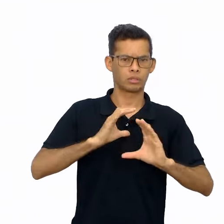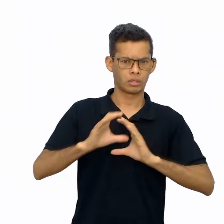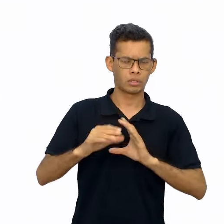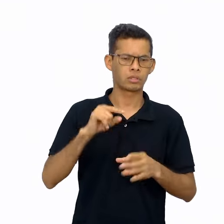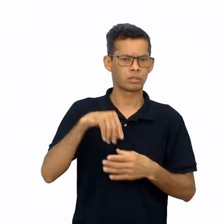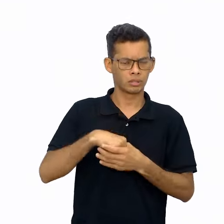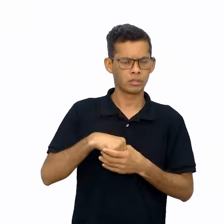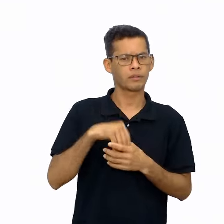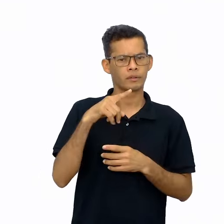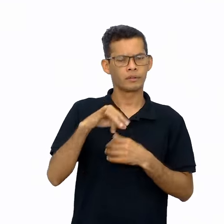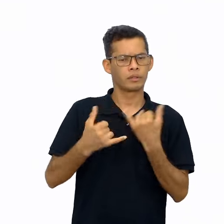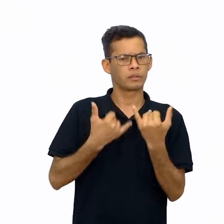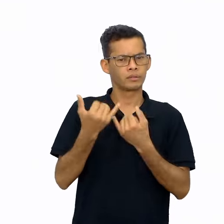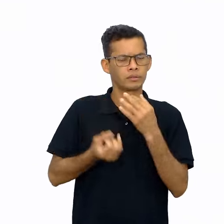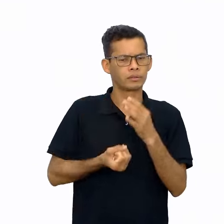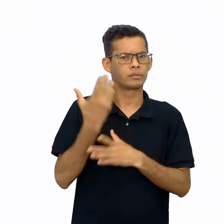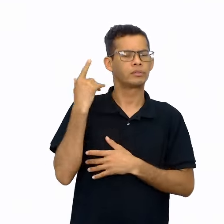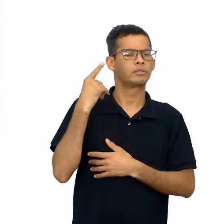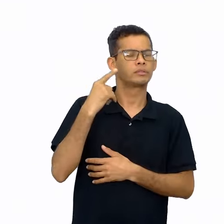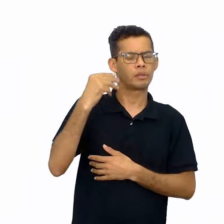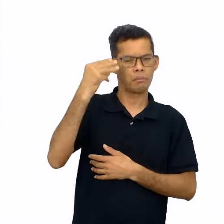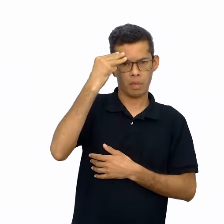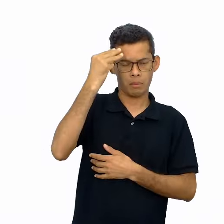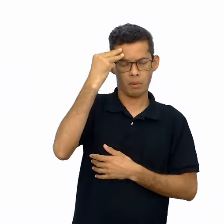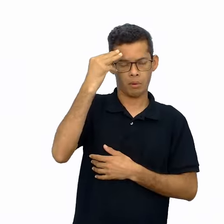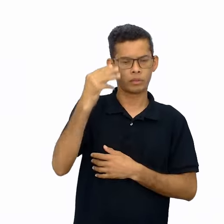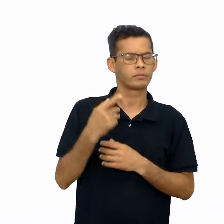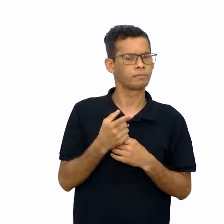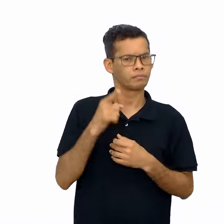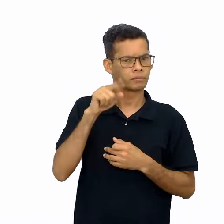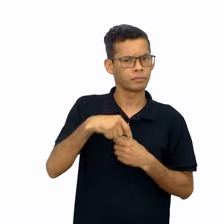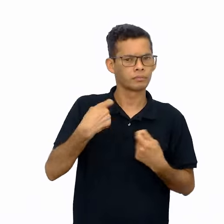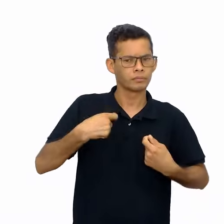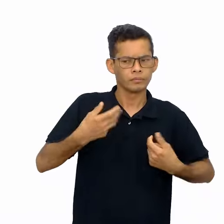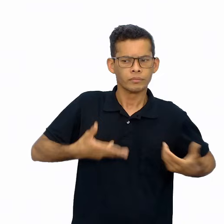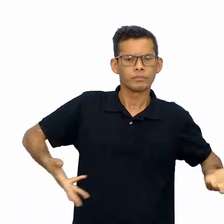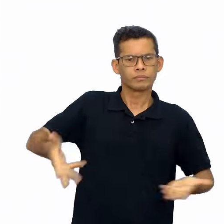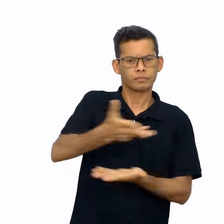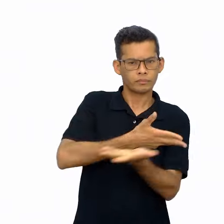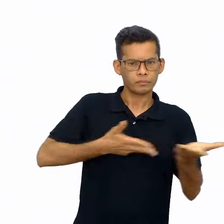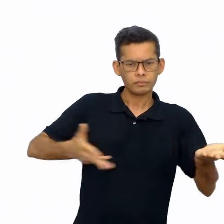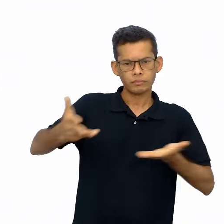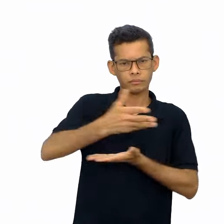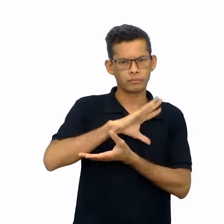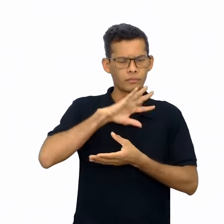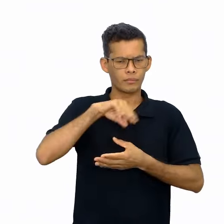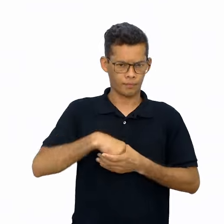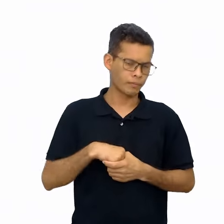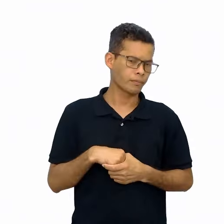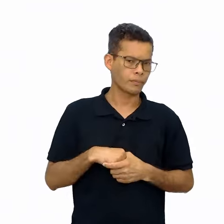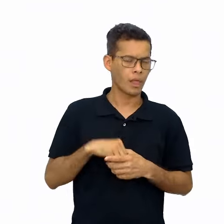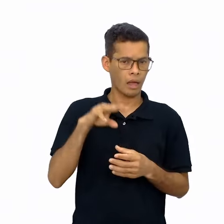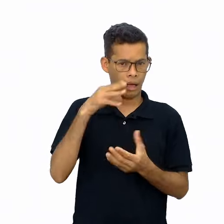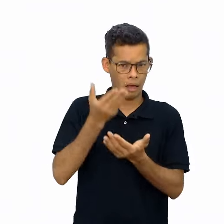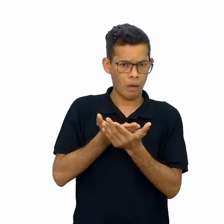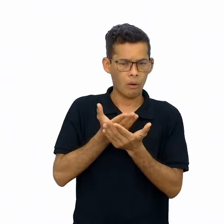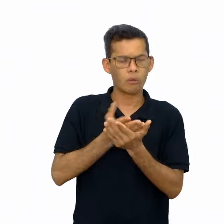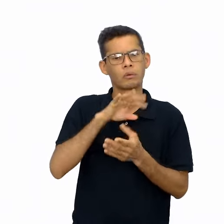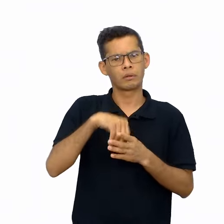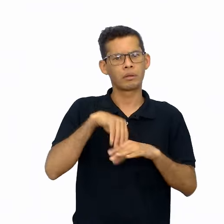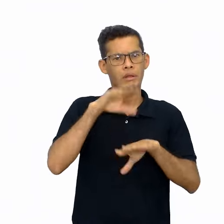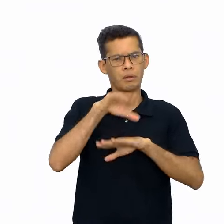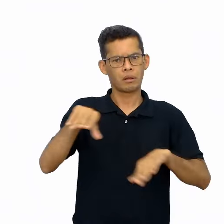jogo de memória composto por adivinha sejam compartilhados com a turma. Nessa aula, os estudantes irão ler e